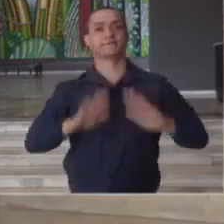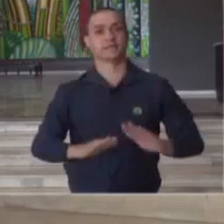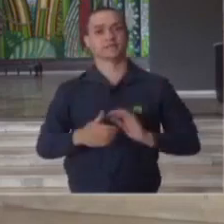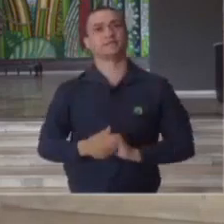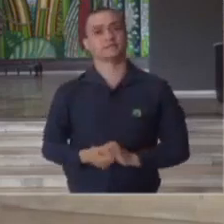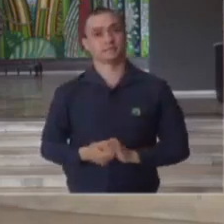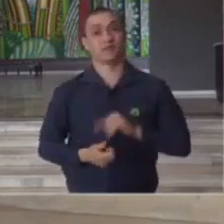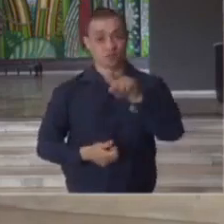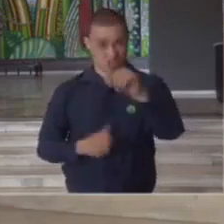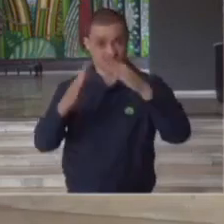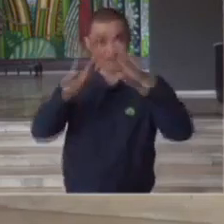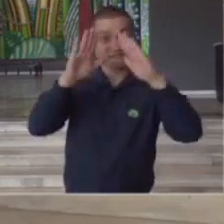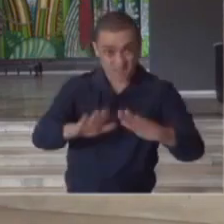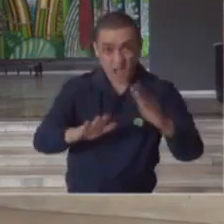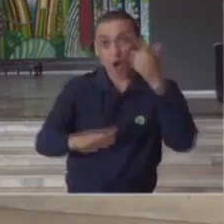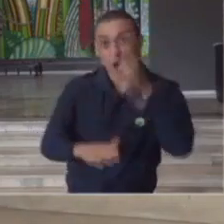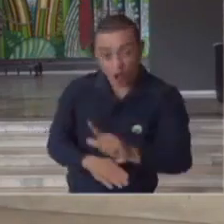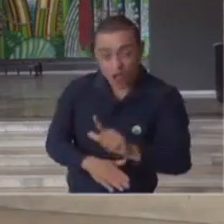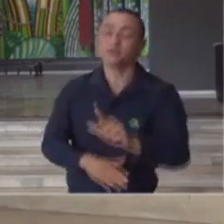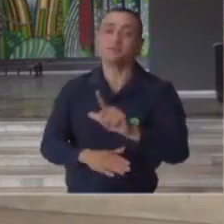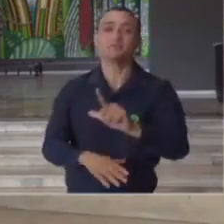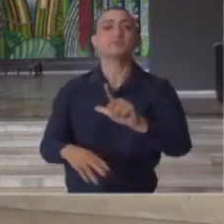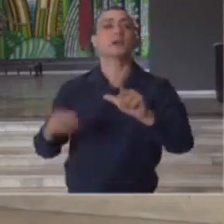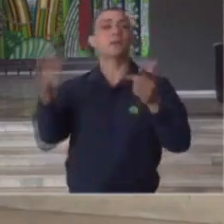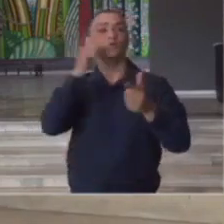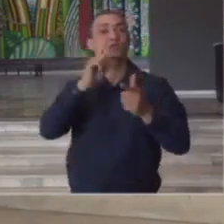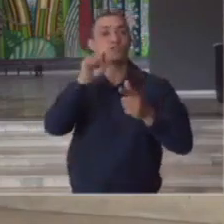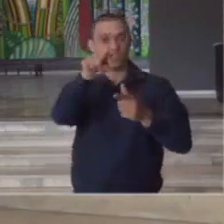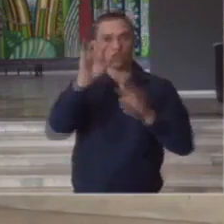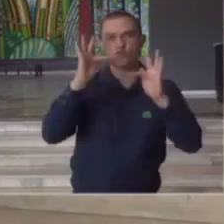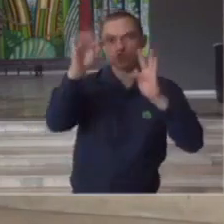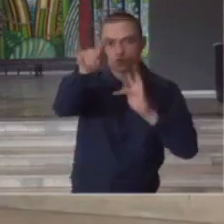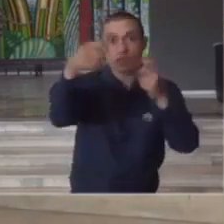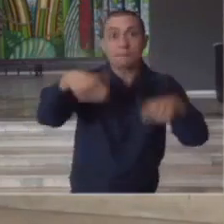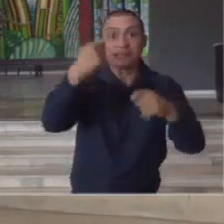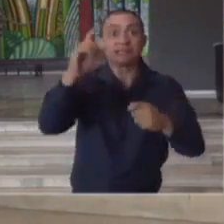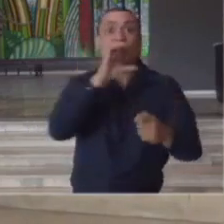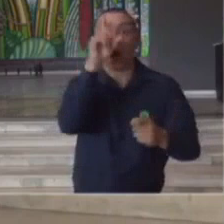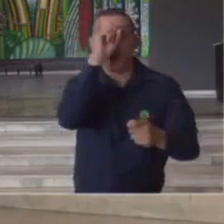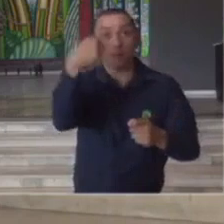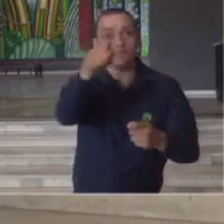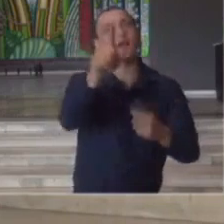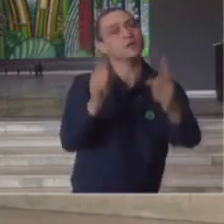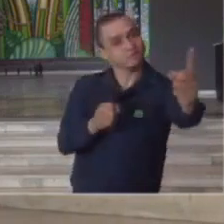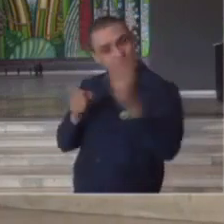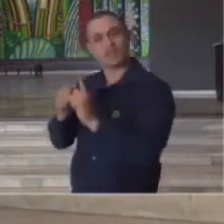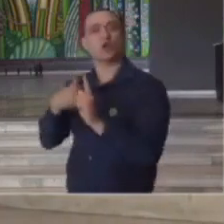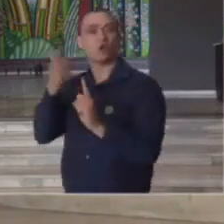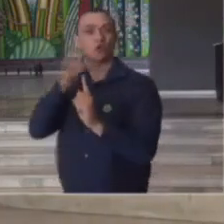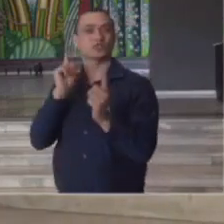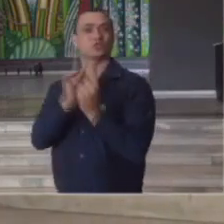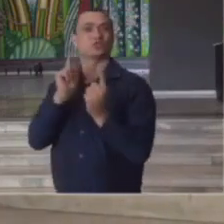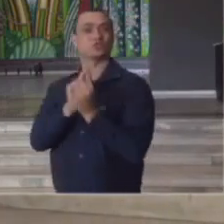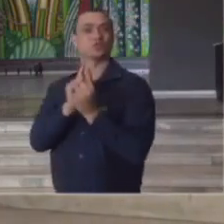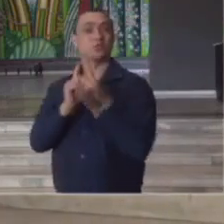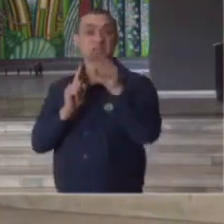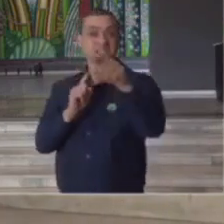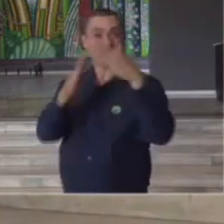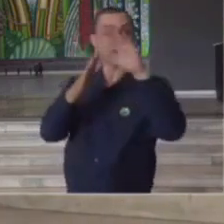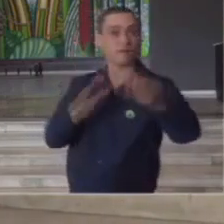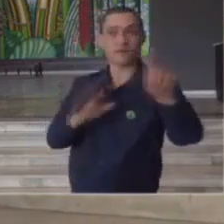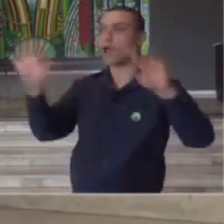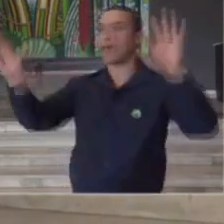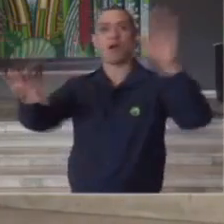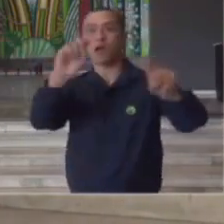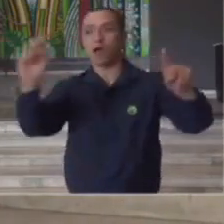para que a gente possa acolhê-los quando vocês precisarem e tem que valer a pena todo o esforço